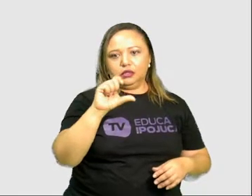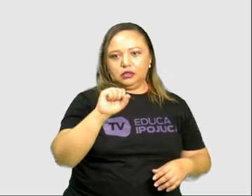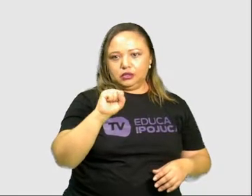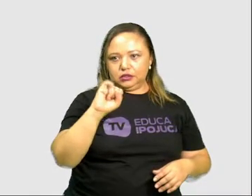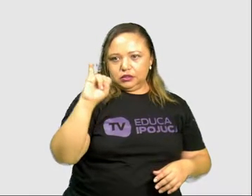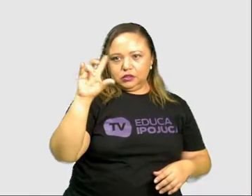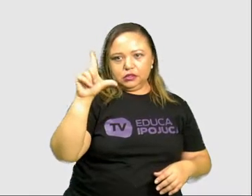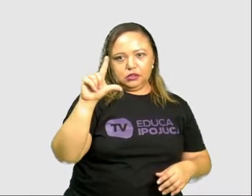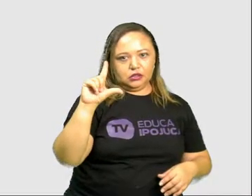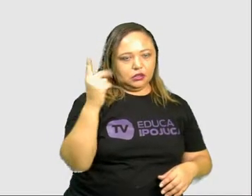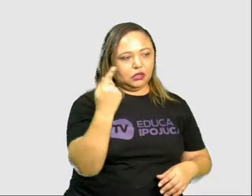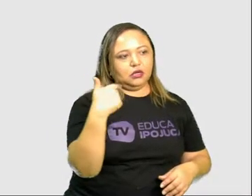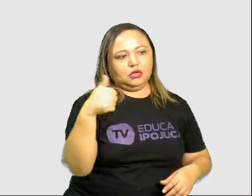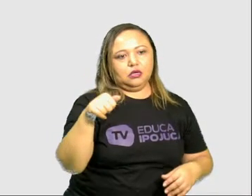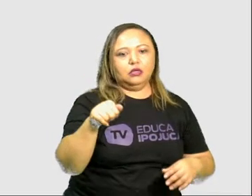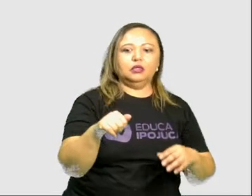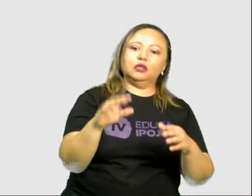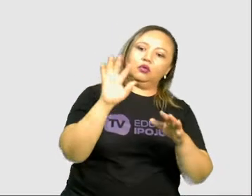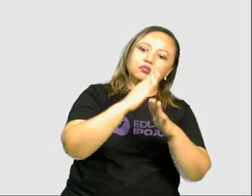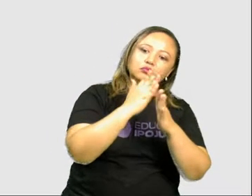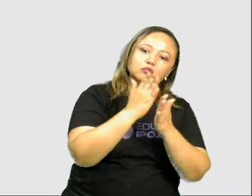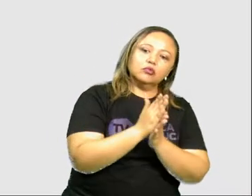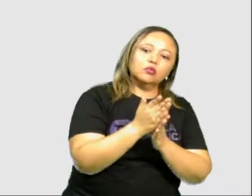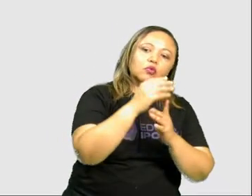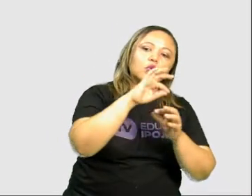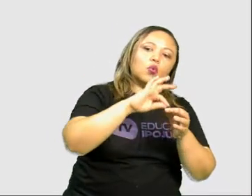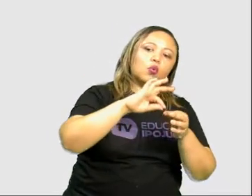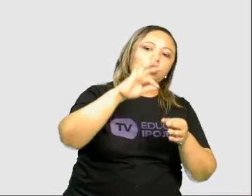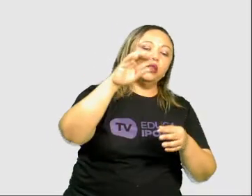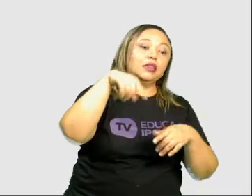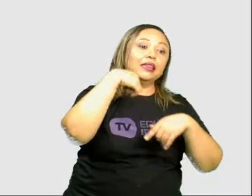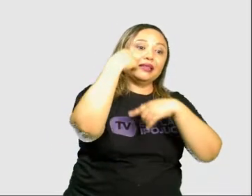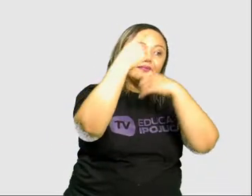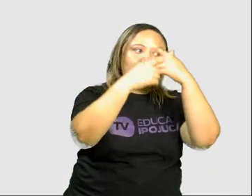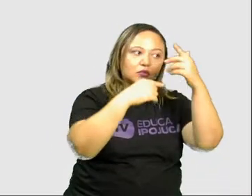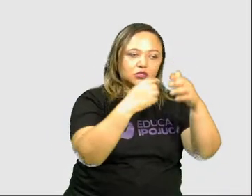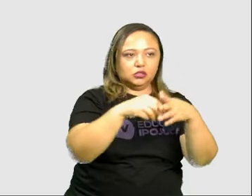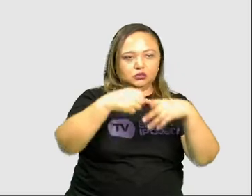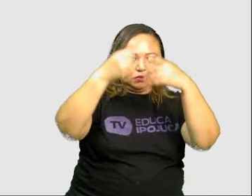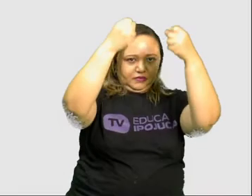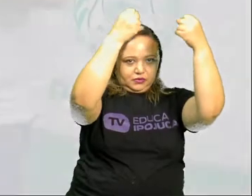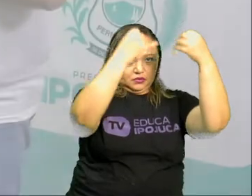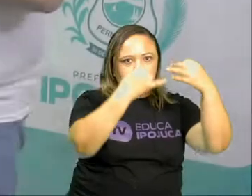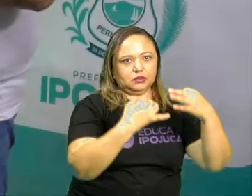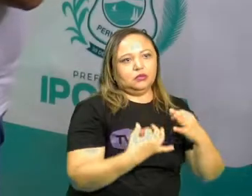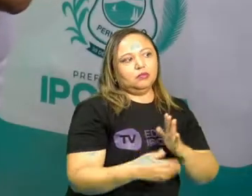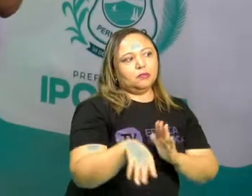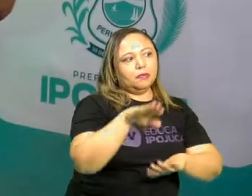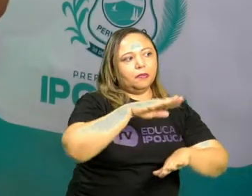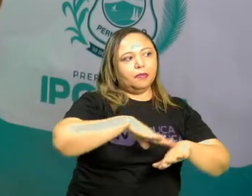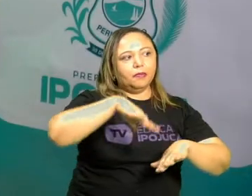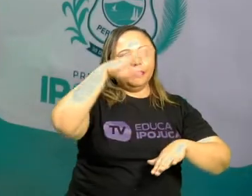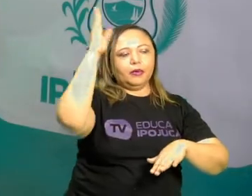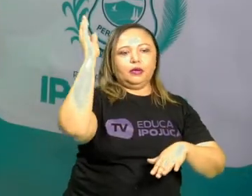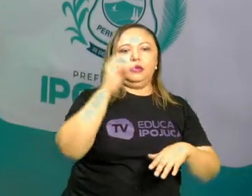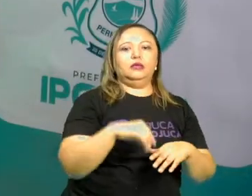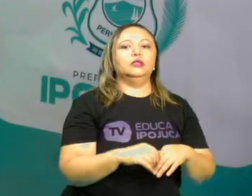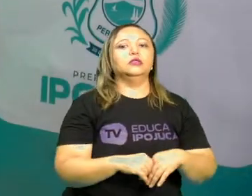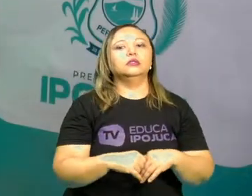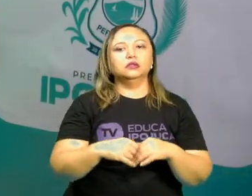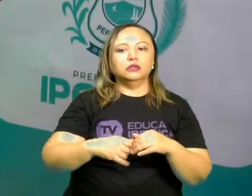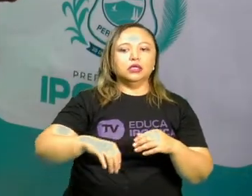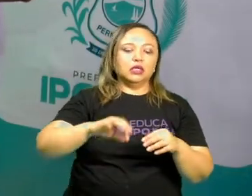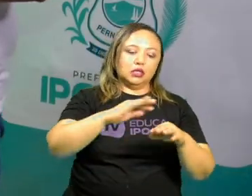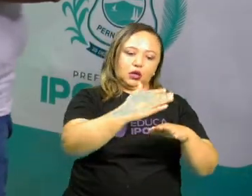dividida em capitanias hereditárias, que isso aí é um assunto que a gente vai ver posteriormente. Certo? E a parte esquerda da